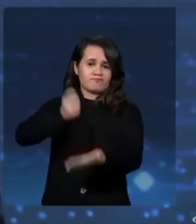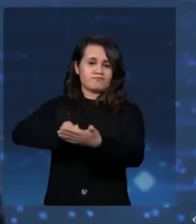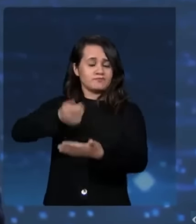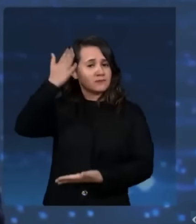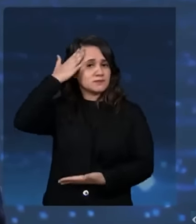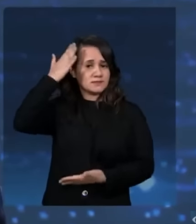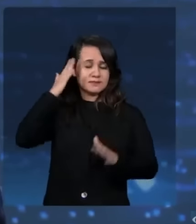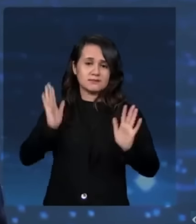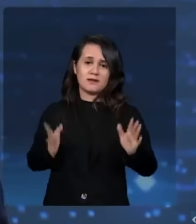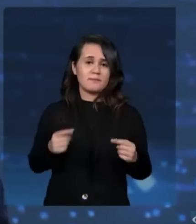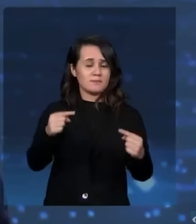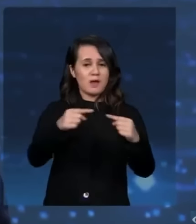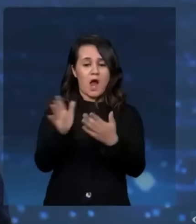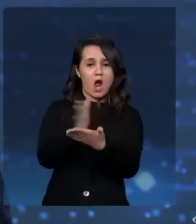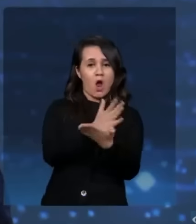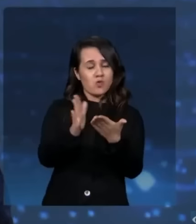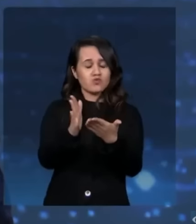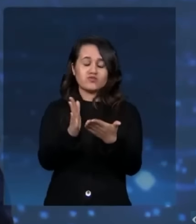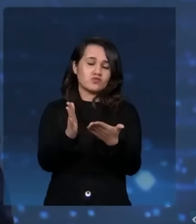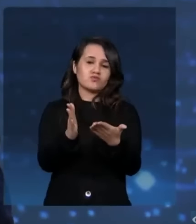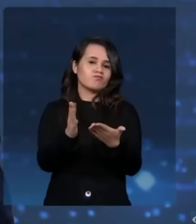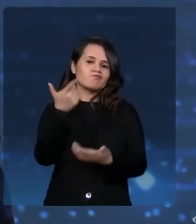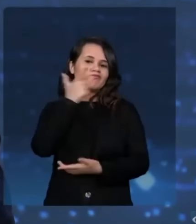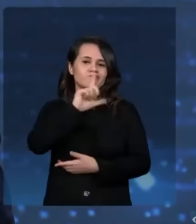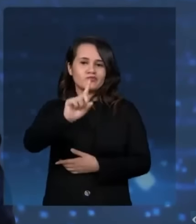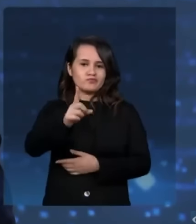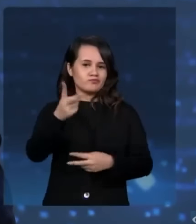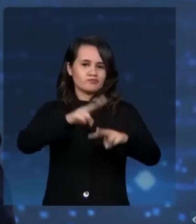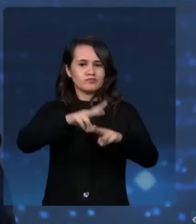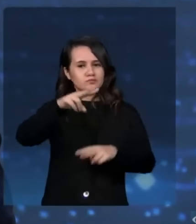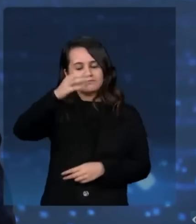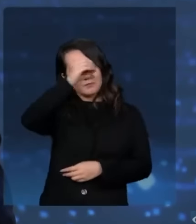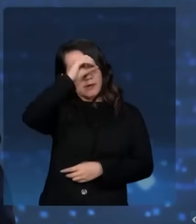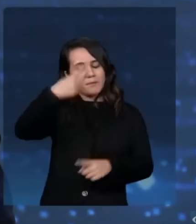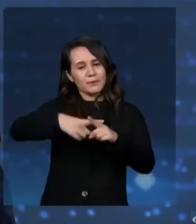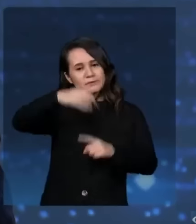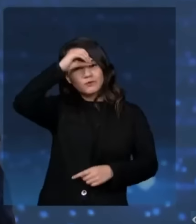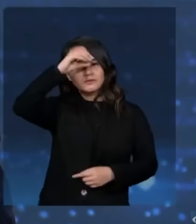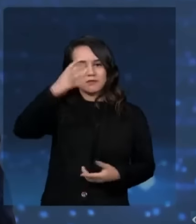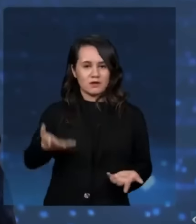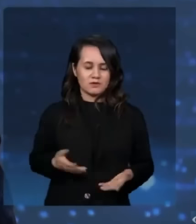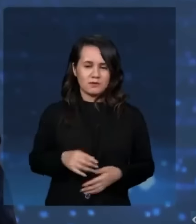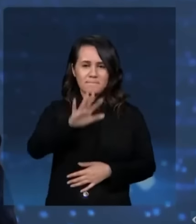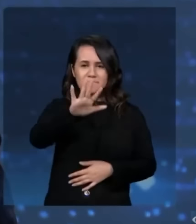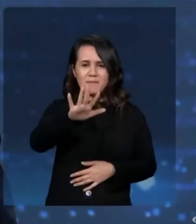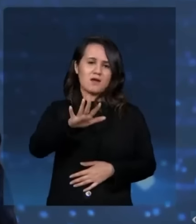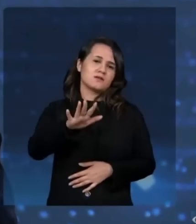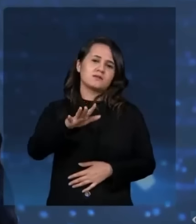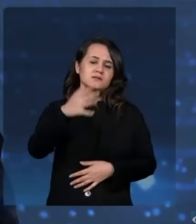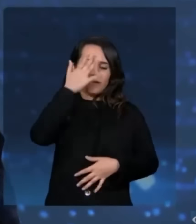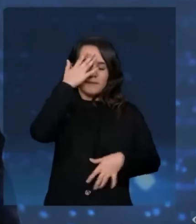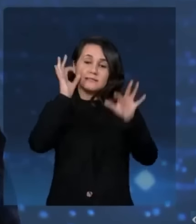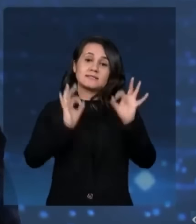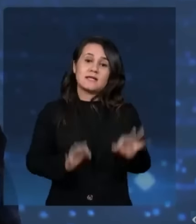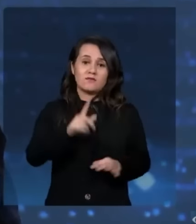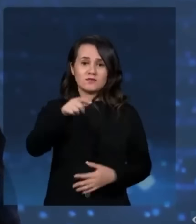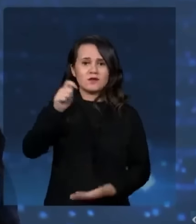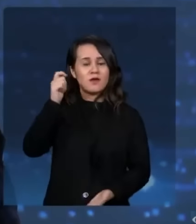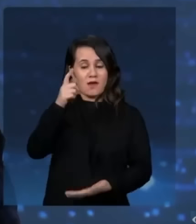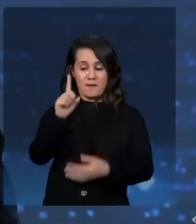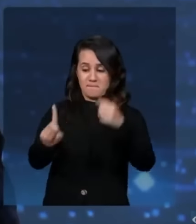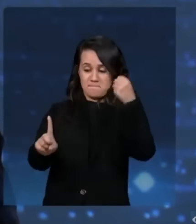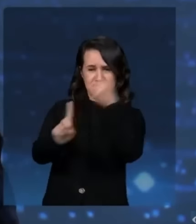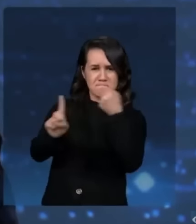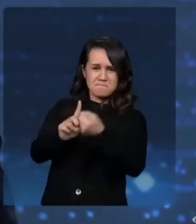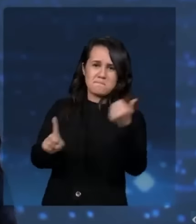foram considerados alguns inocentes. Em toda decisão judicial é justa. Mas quando o senhor acusar de bater na mulher